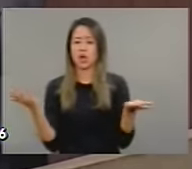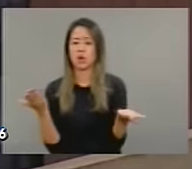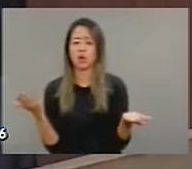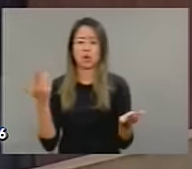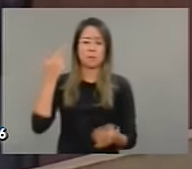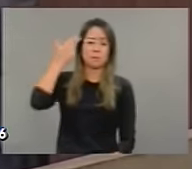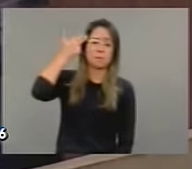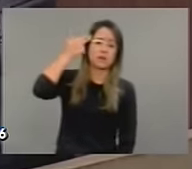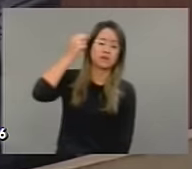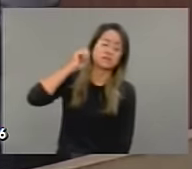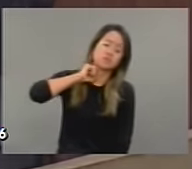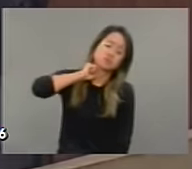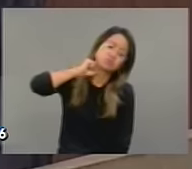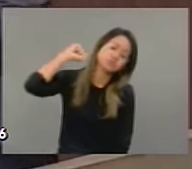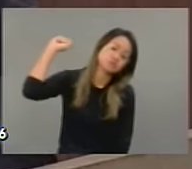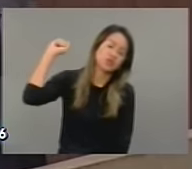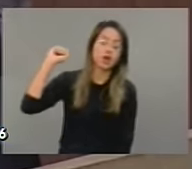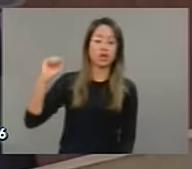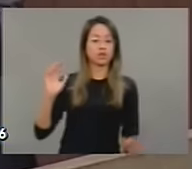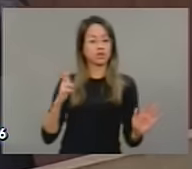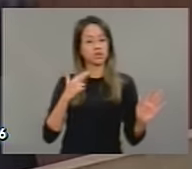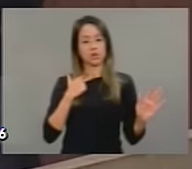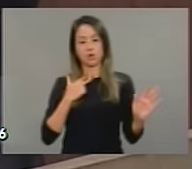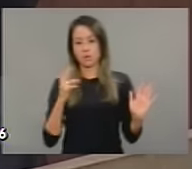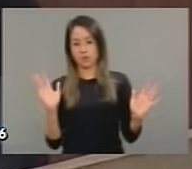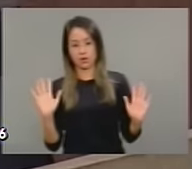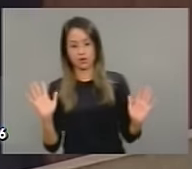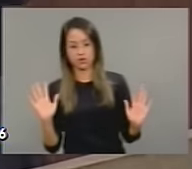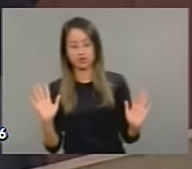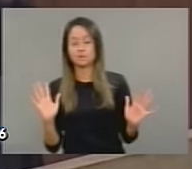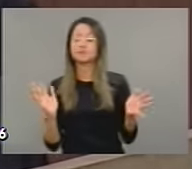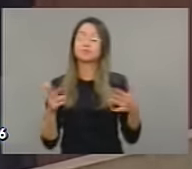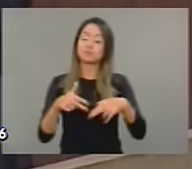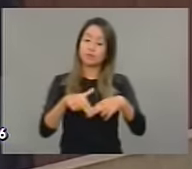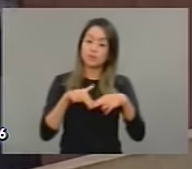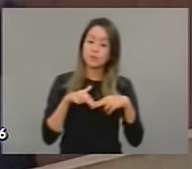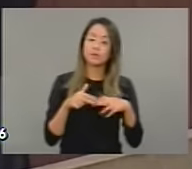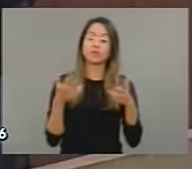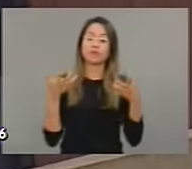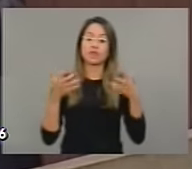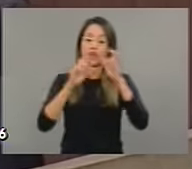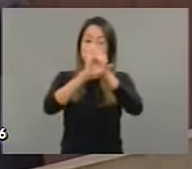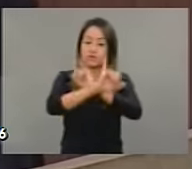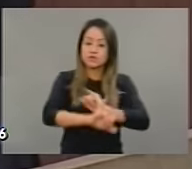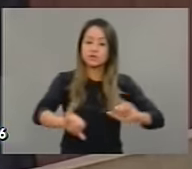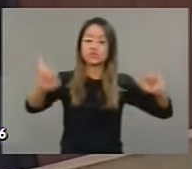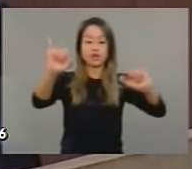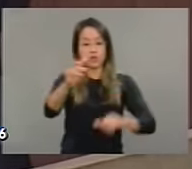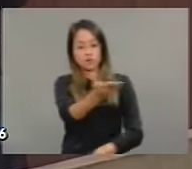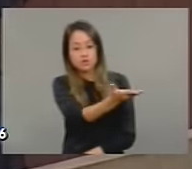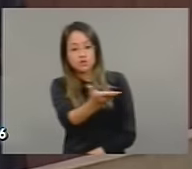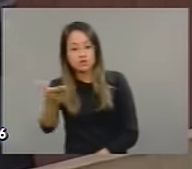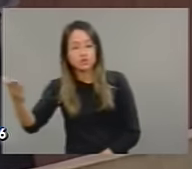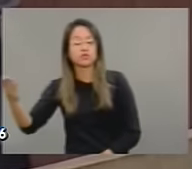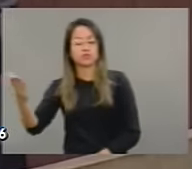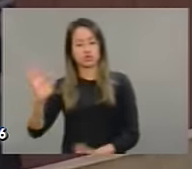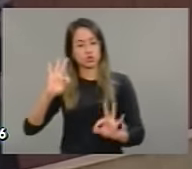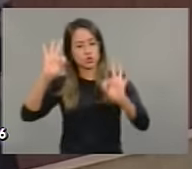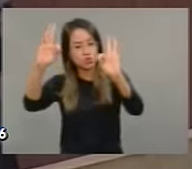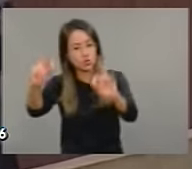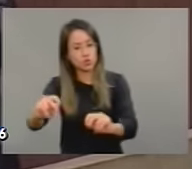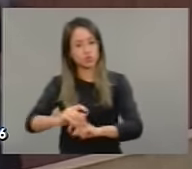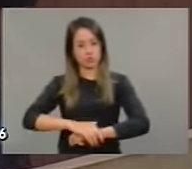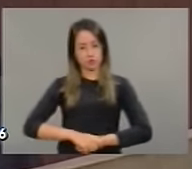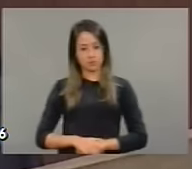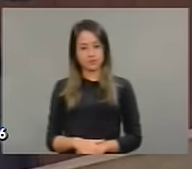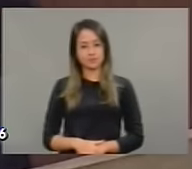de forma veemente, de forma veemente, eu queria dizer aqui, mais uma vez, aos senhores e às senhoras,